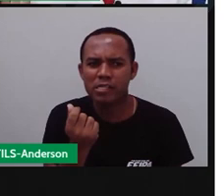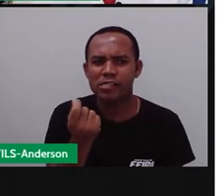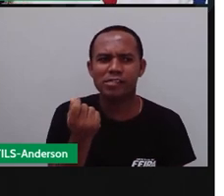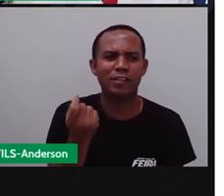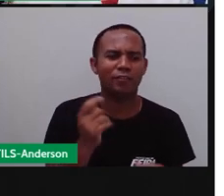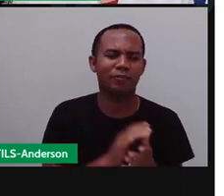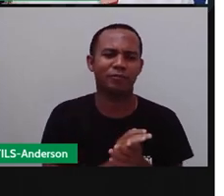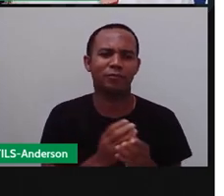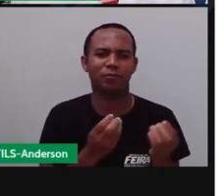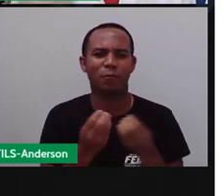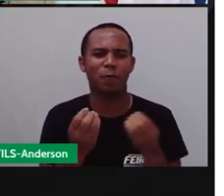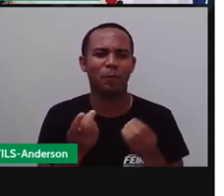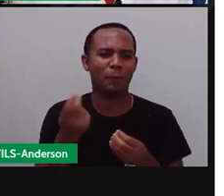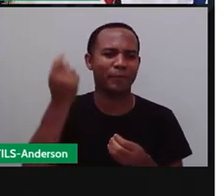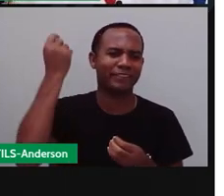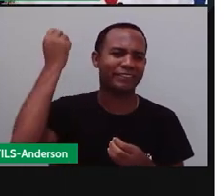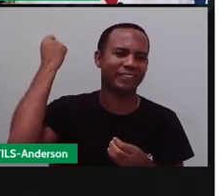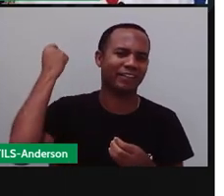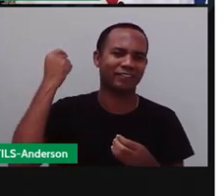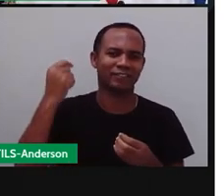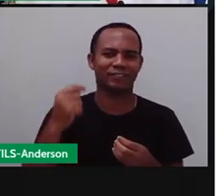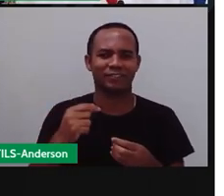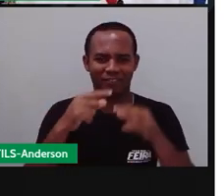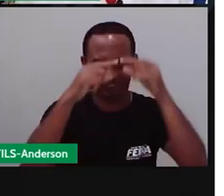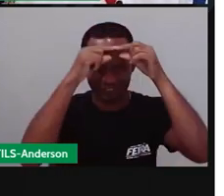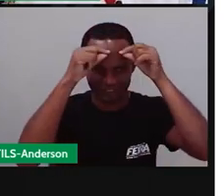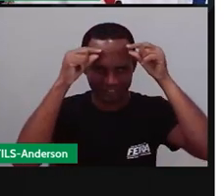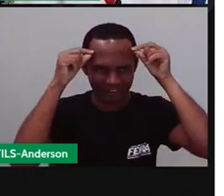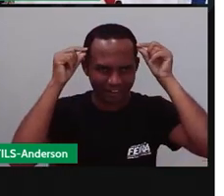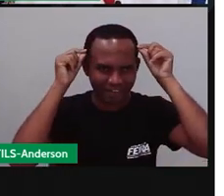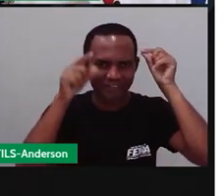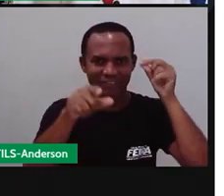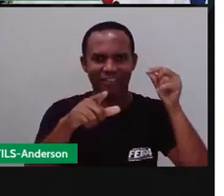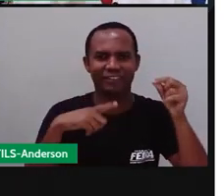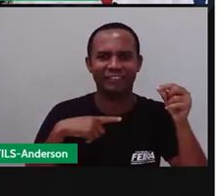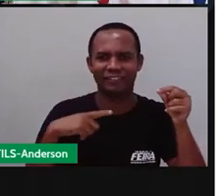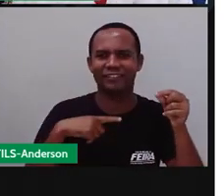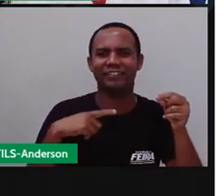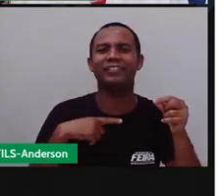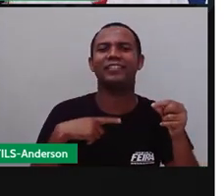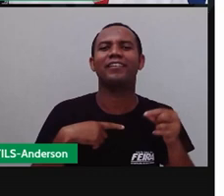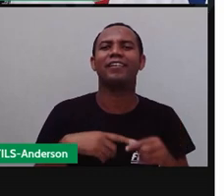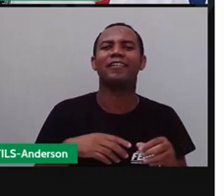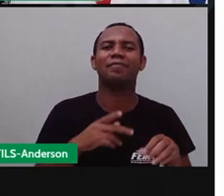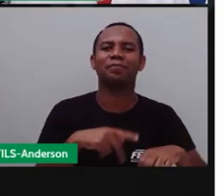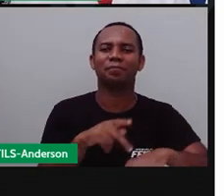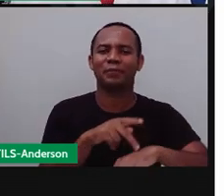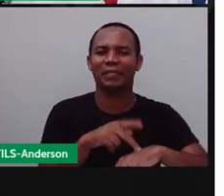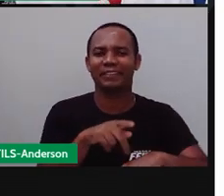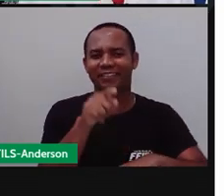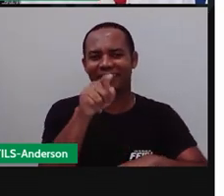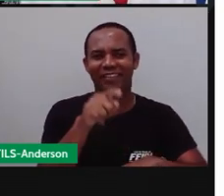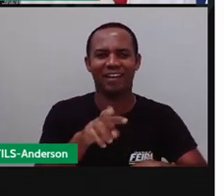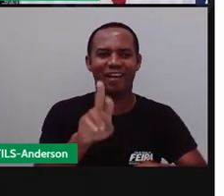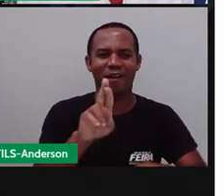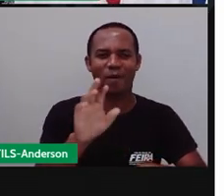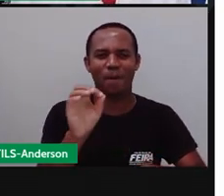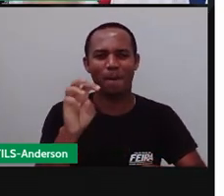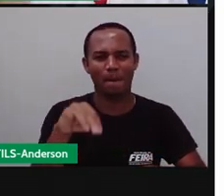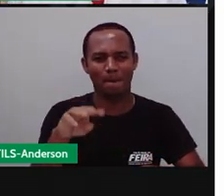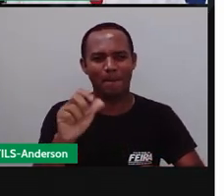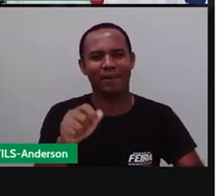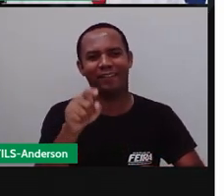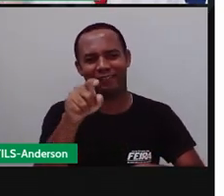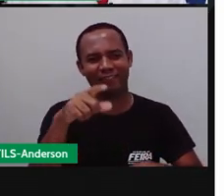também aconteceu aonde? Lá na Grécia e em Roma. Porque existia essa inversão de papéis. Quem era servo